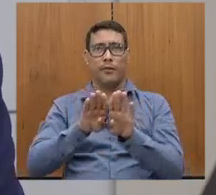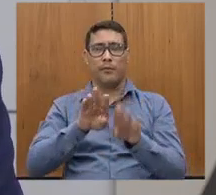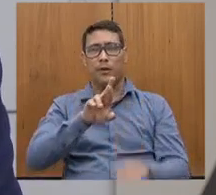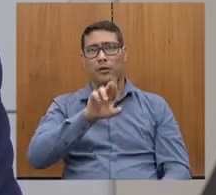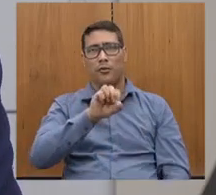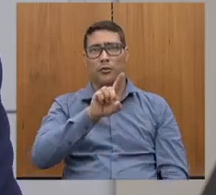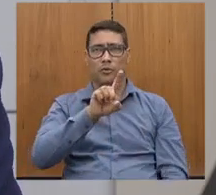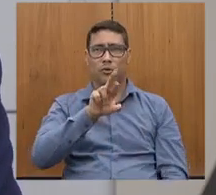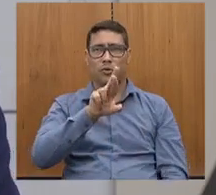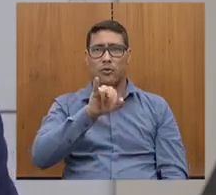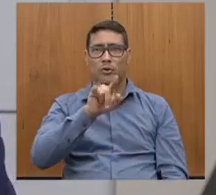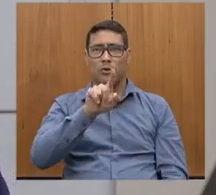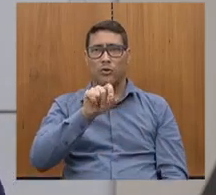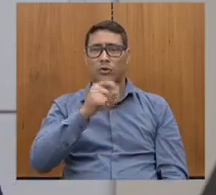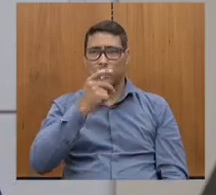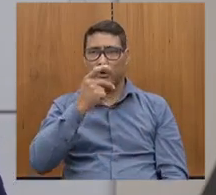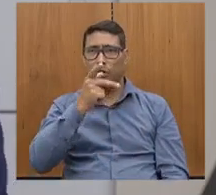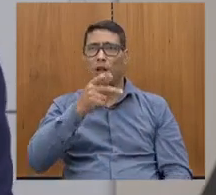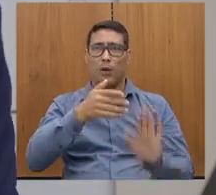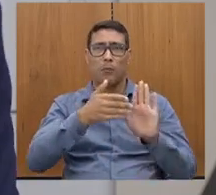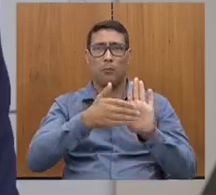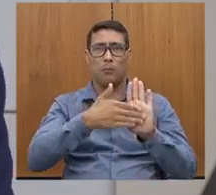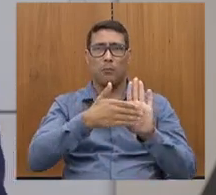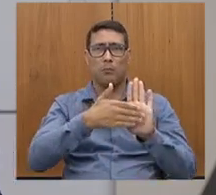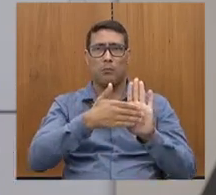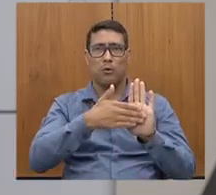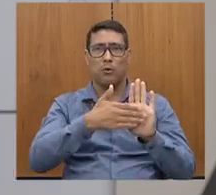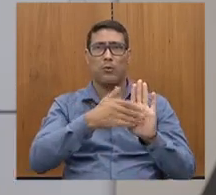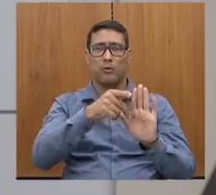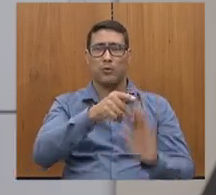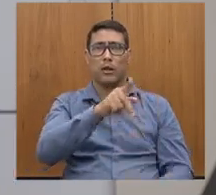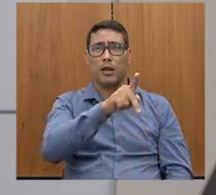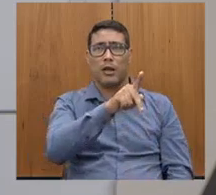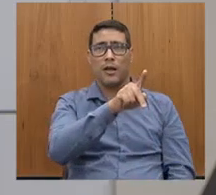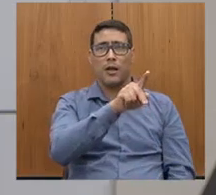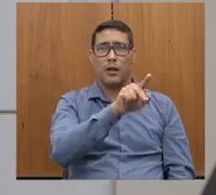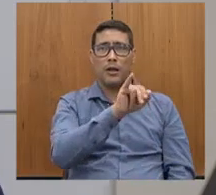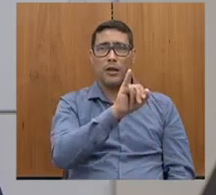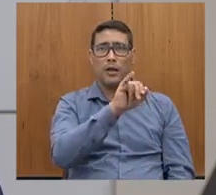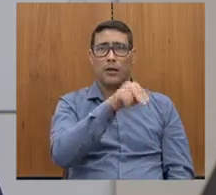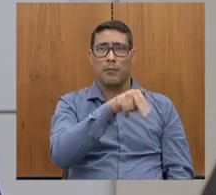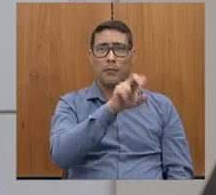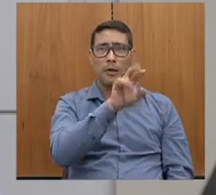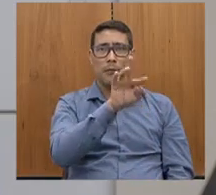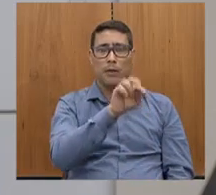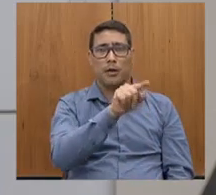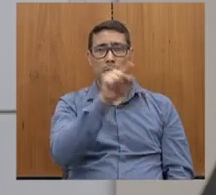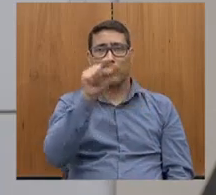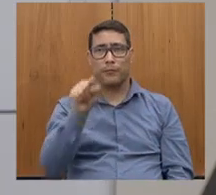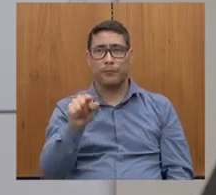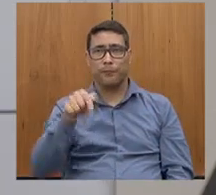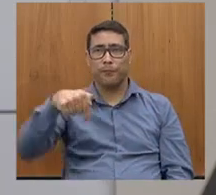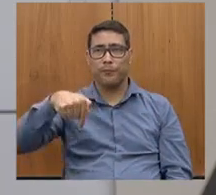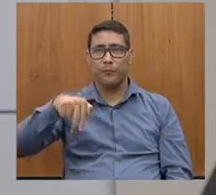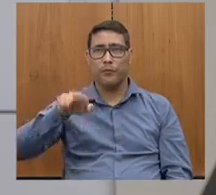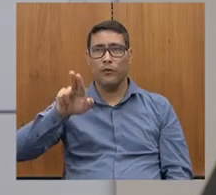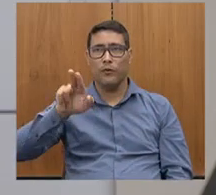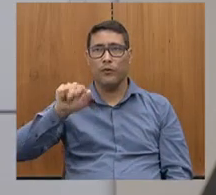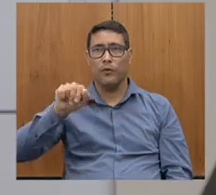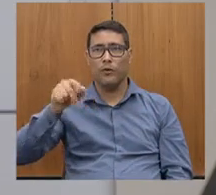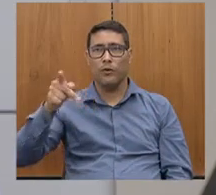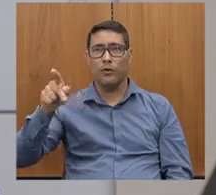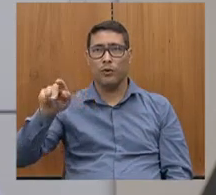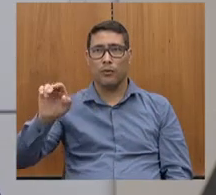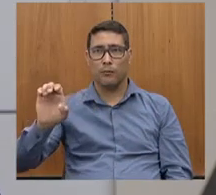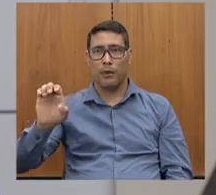propôs ir conosco lá na região, Pimenta-Guapé. Essa estrada Pimenta-Guapé, quando a gente fala Pimenta-Guapé, dá a impressão que vai ligar uma